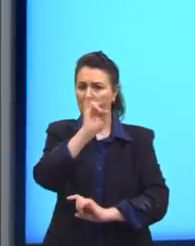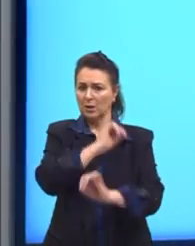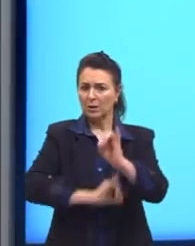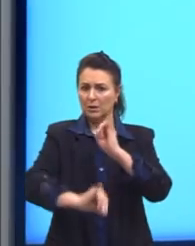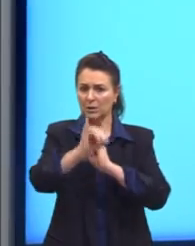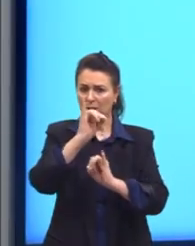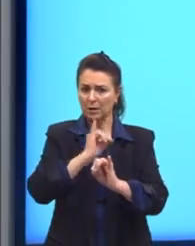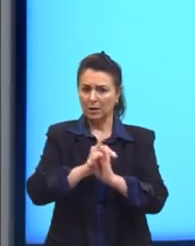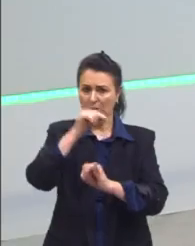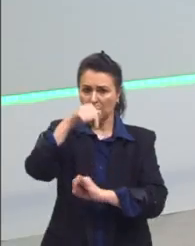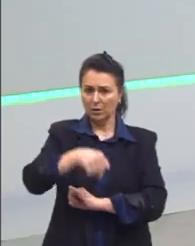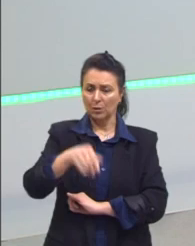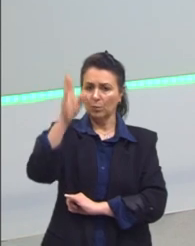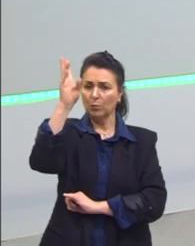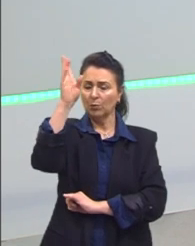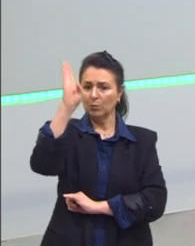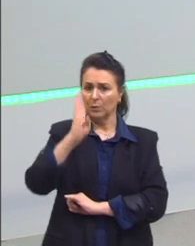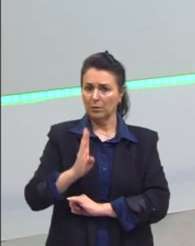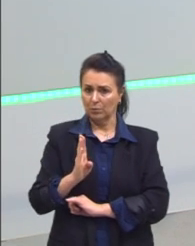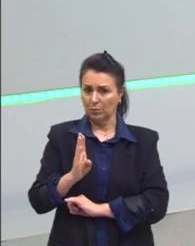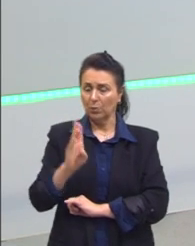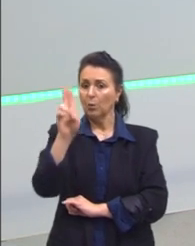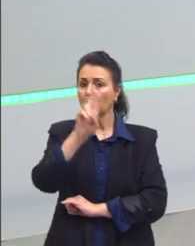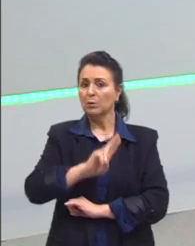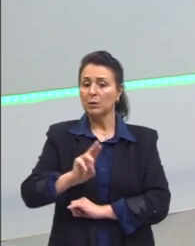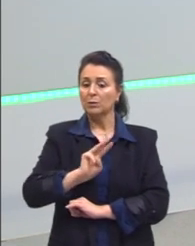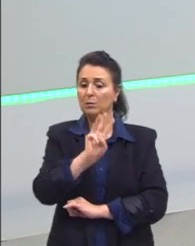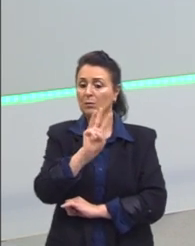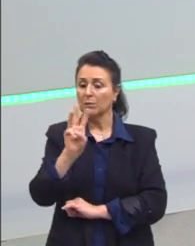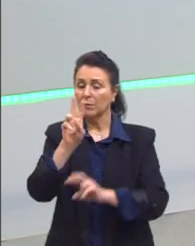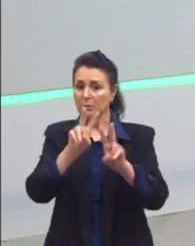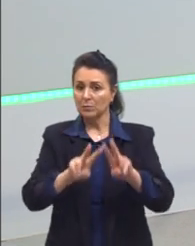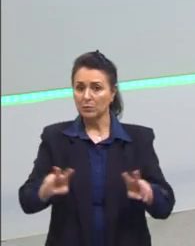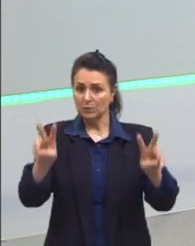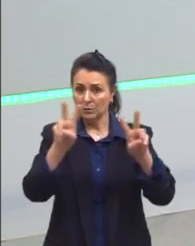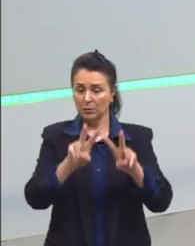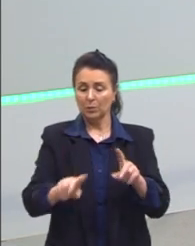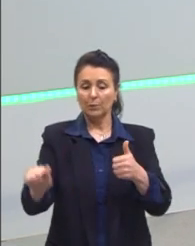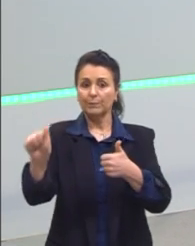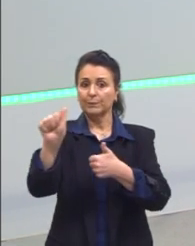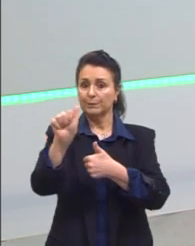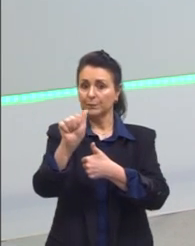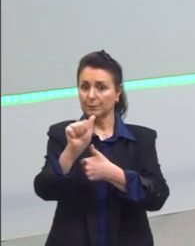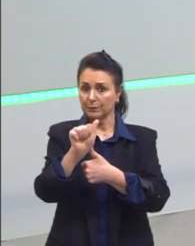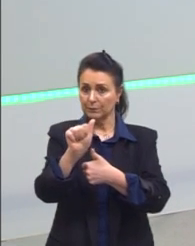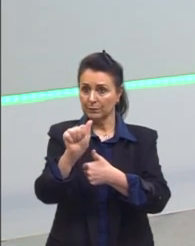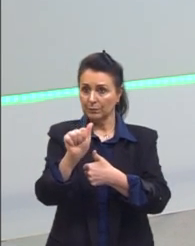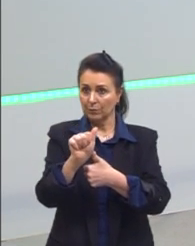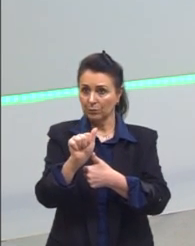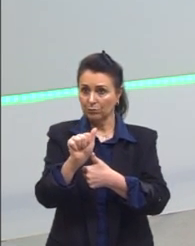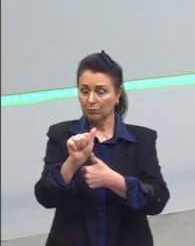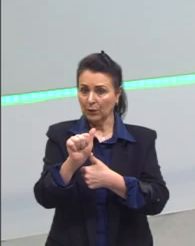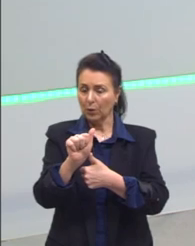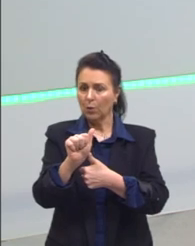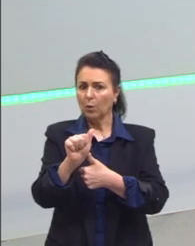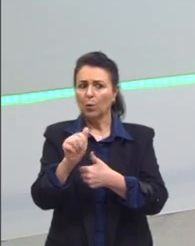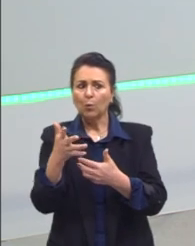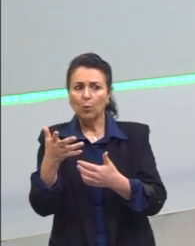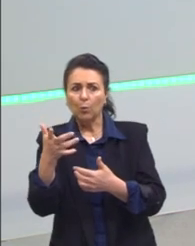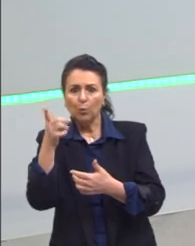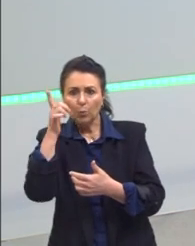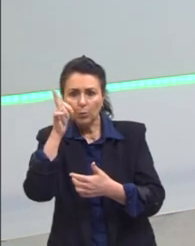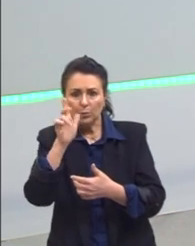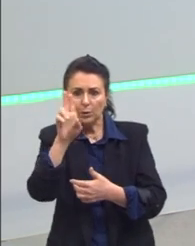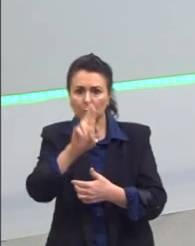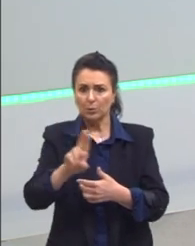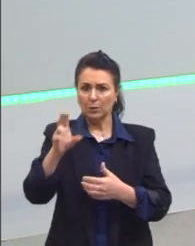virtuais, o texto. Letra A, minimiza o alcance da comunicação digital. Será que ele está dizendo que